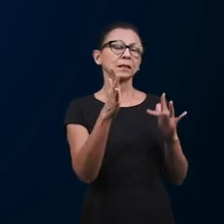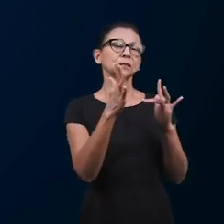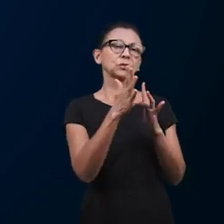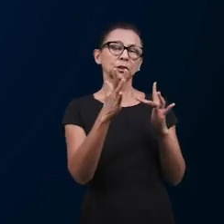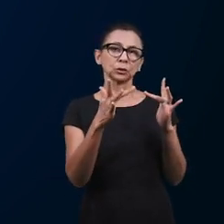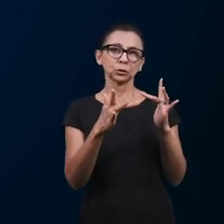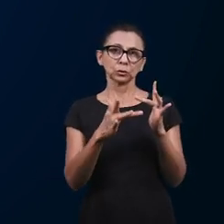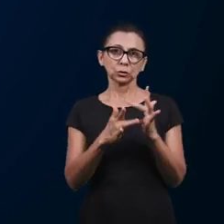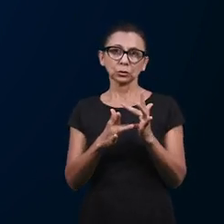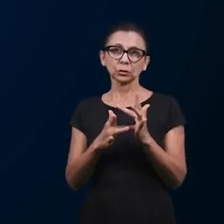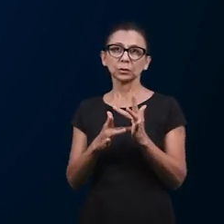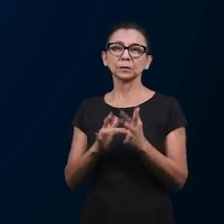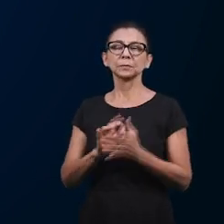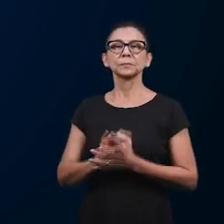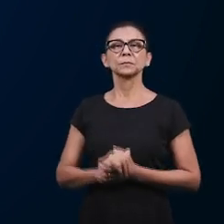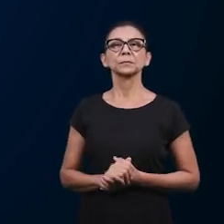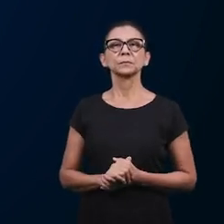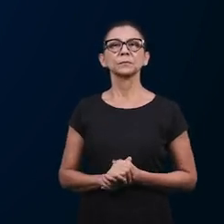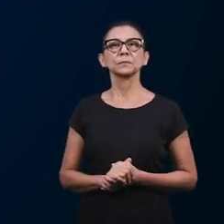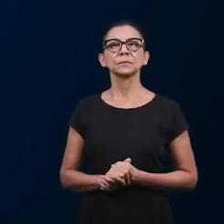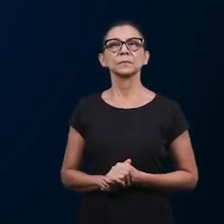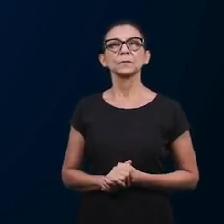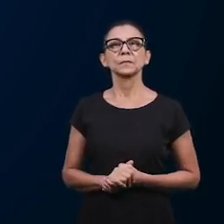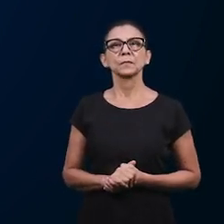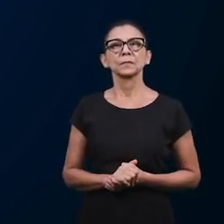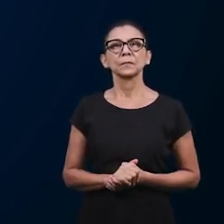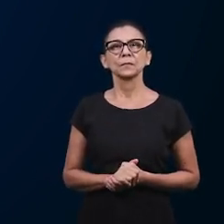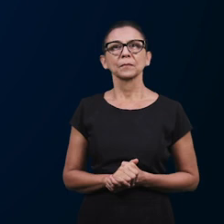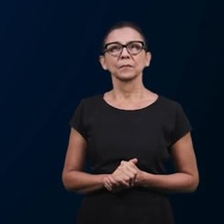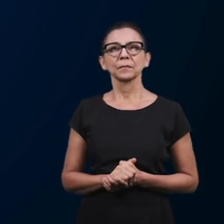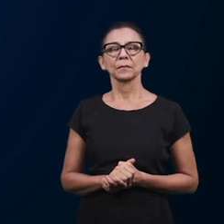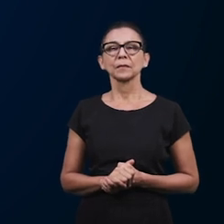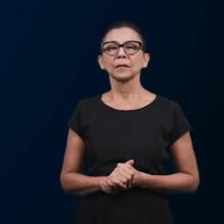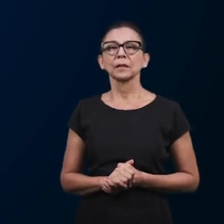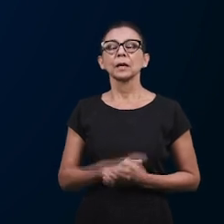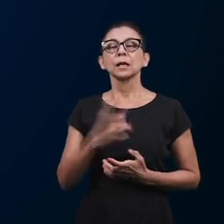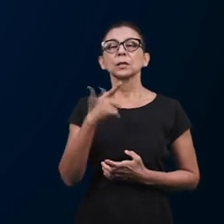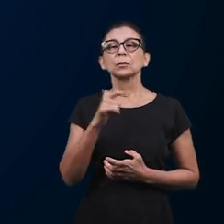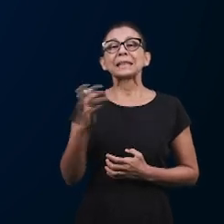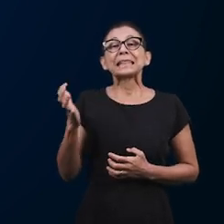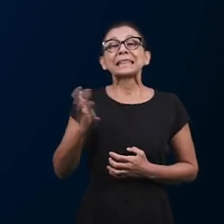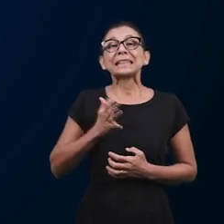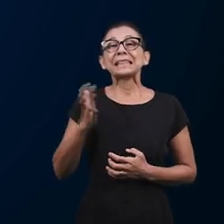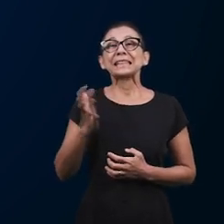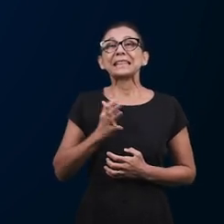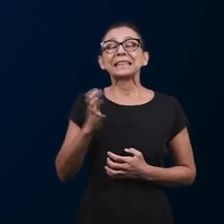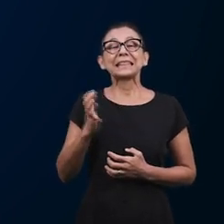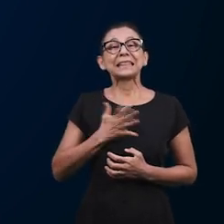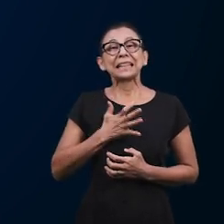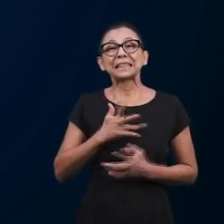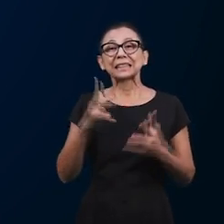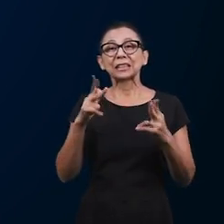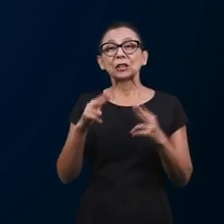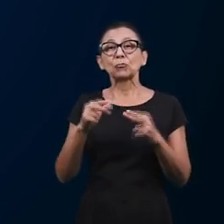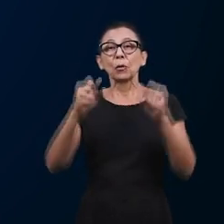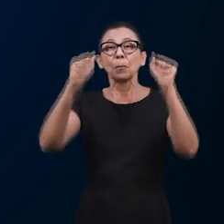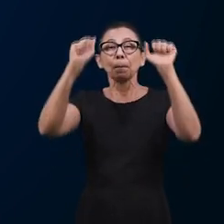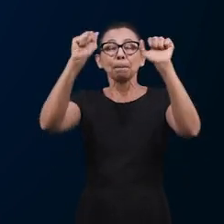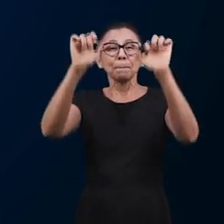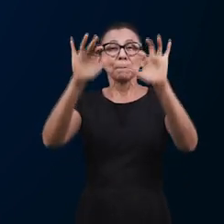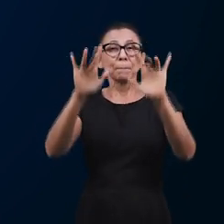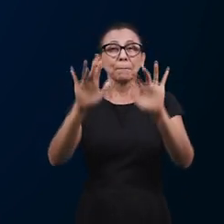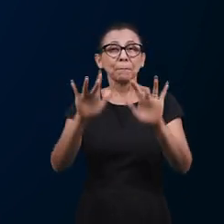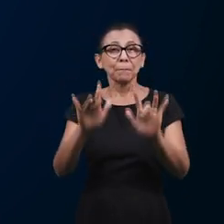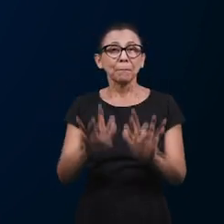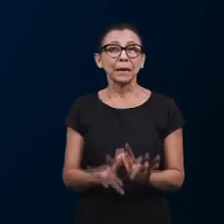Jesus, porque não há riqueza nesse mundo que se compare com a bênção